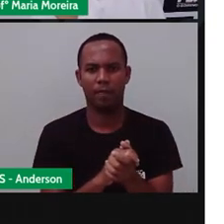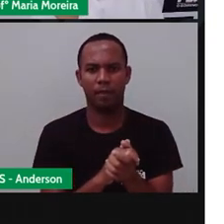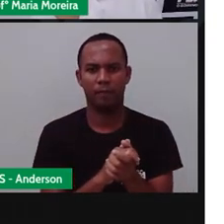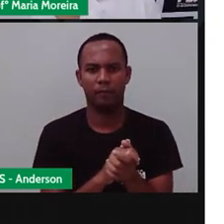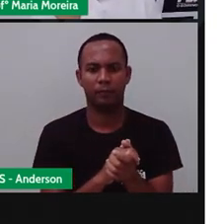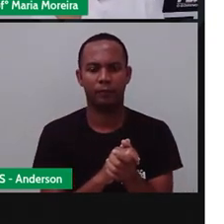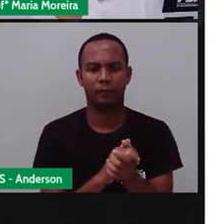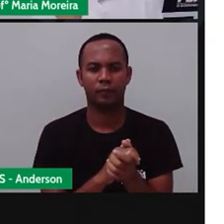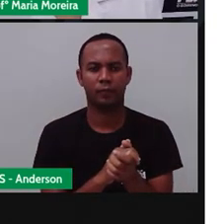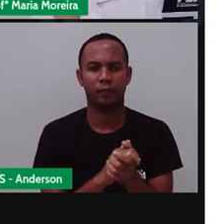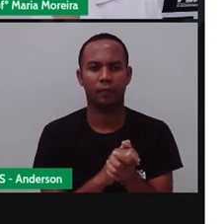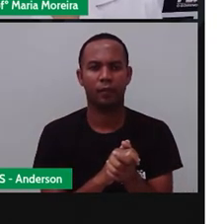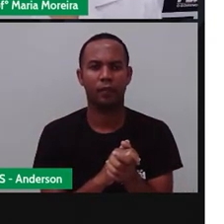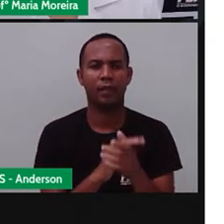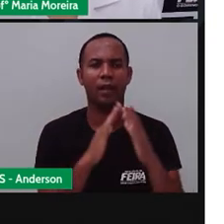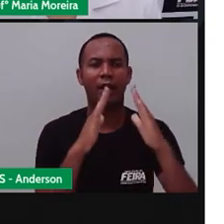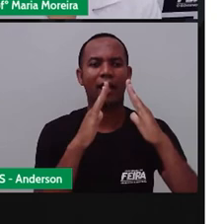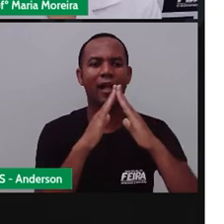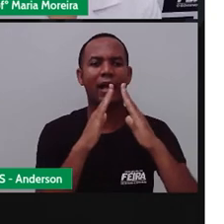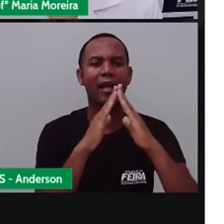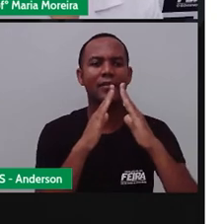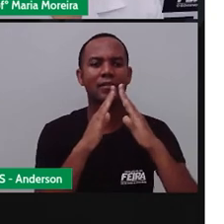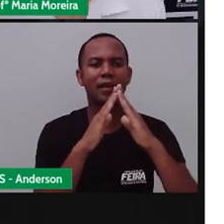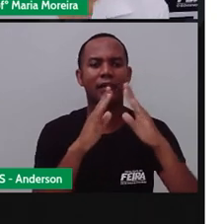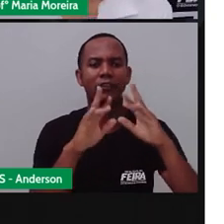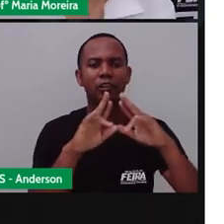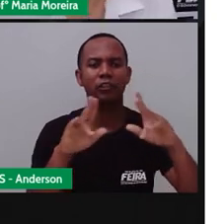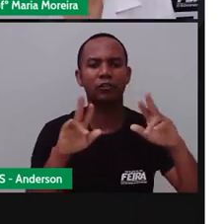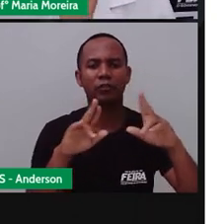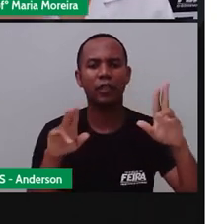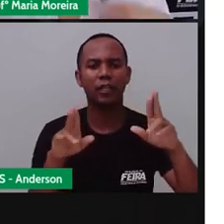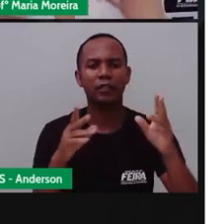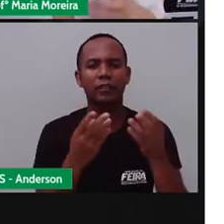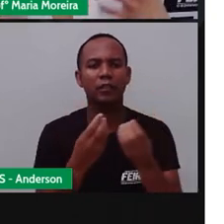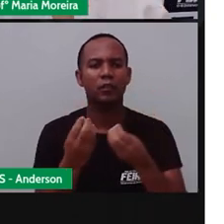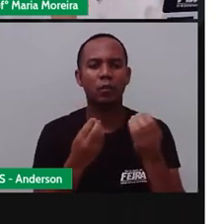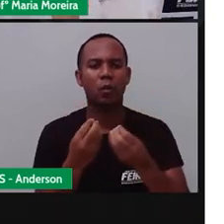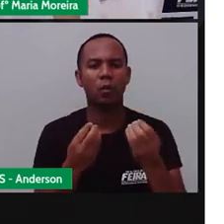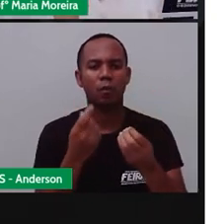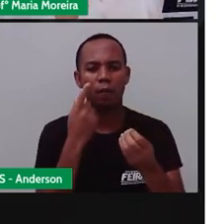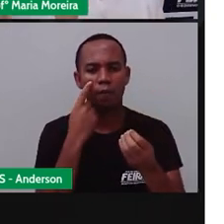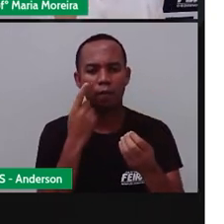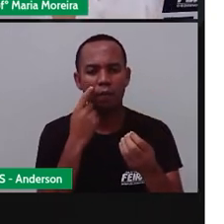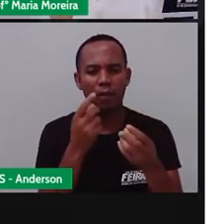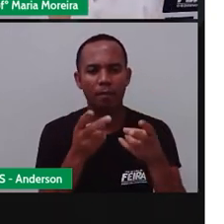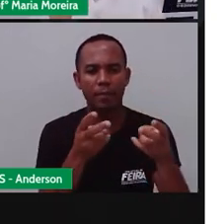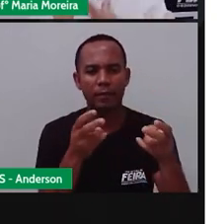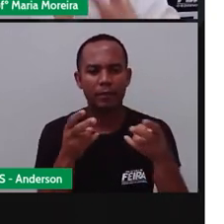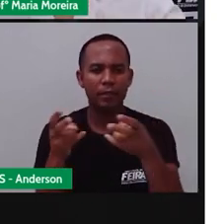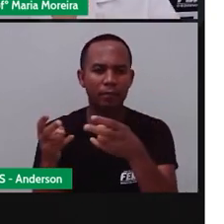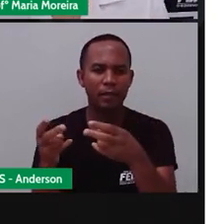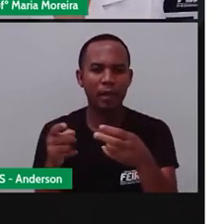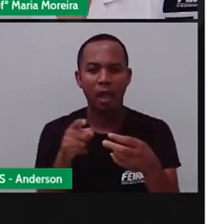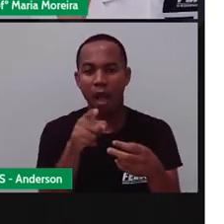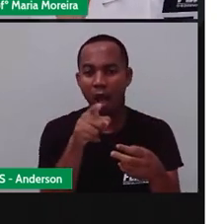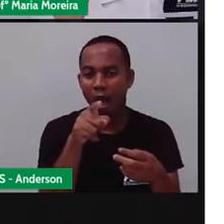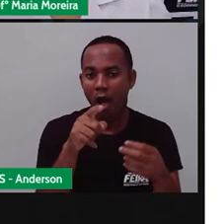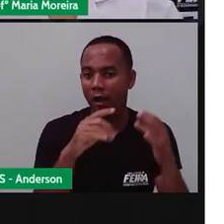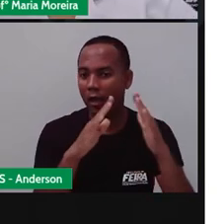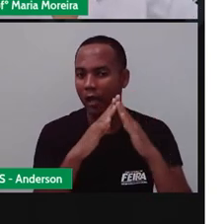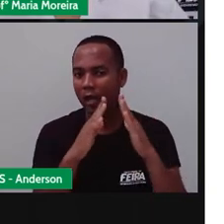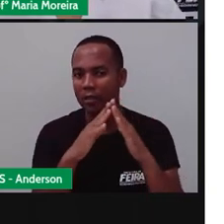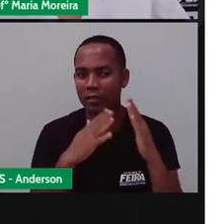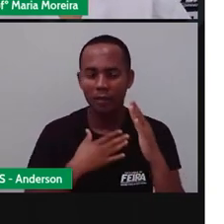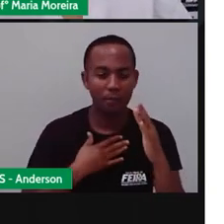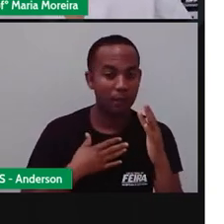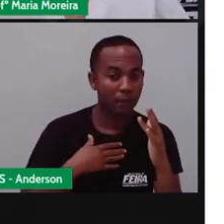Bom, os tipos de moradia. Agora, pra que vocês vão, ó, vão olhando e vão, tipo, ah, essa é minha moradia, essa aqui não é e